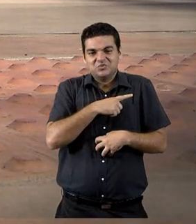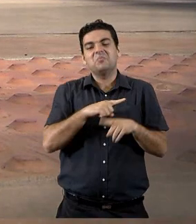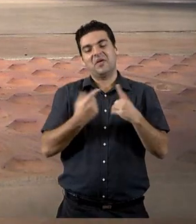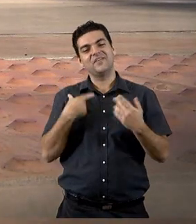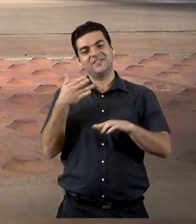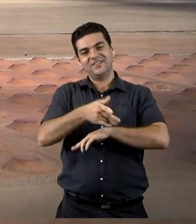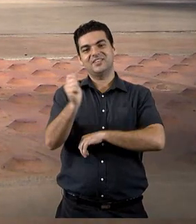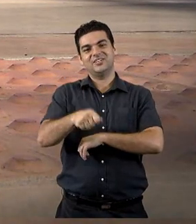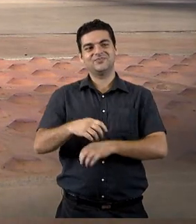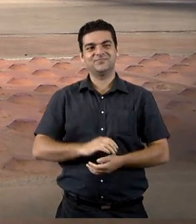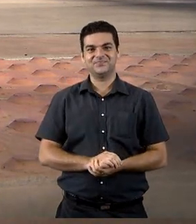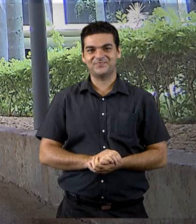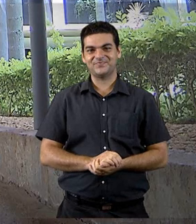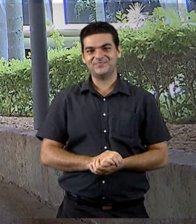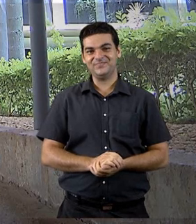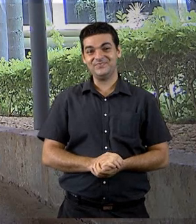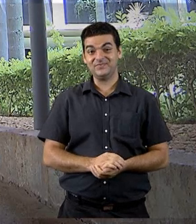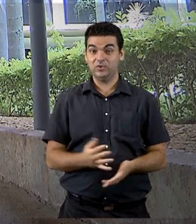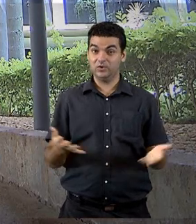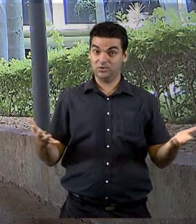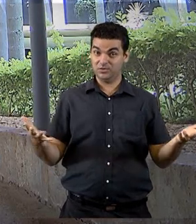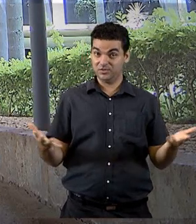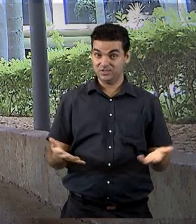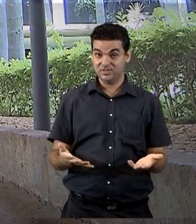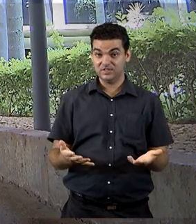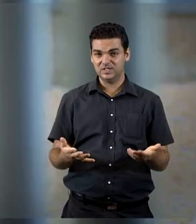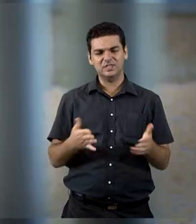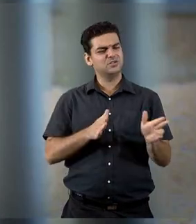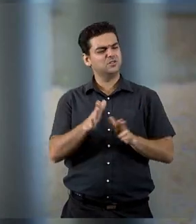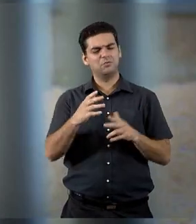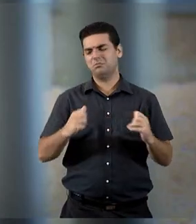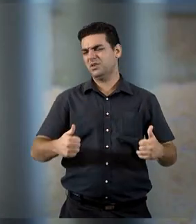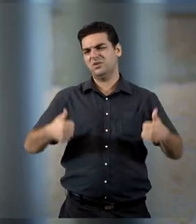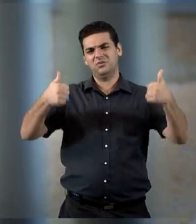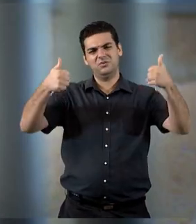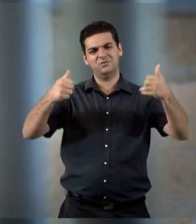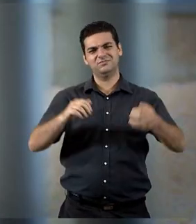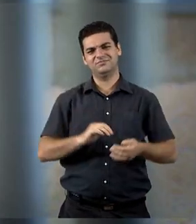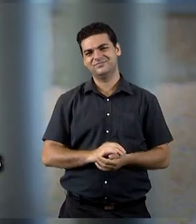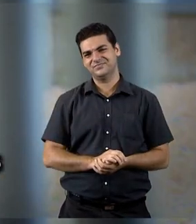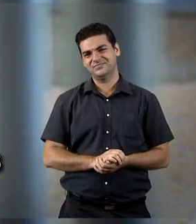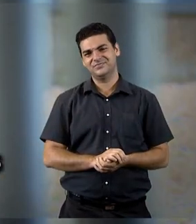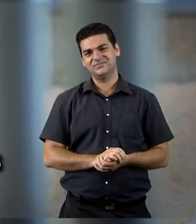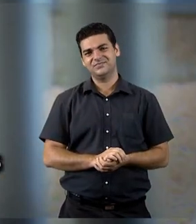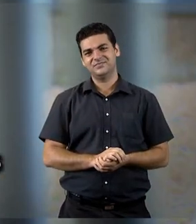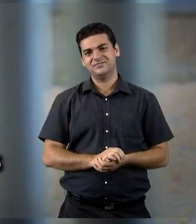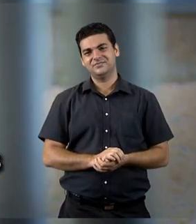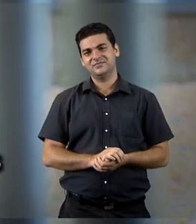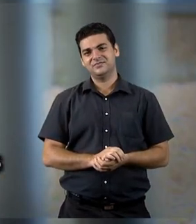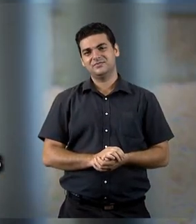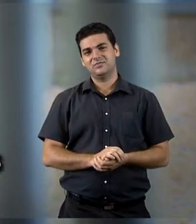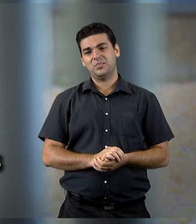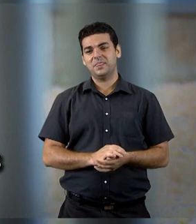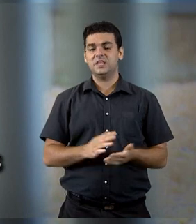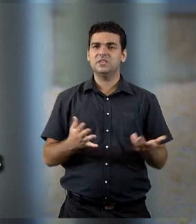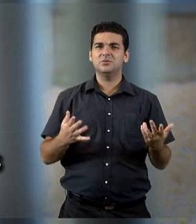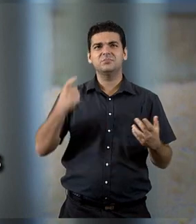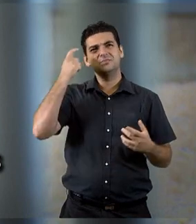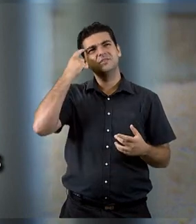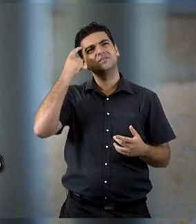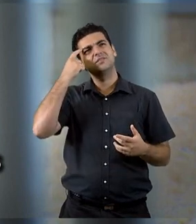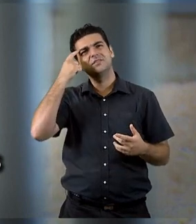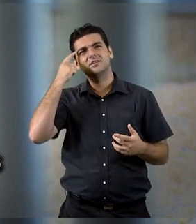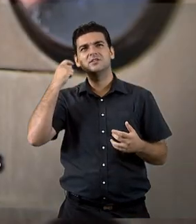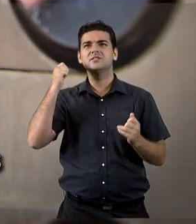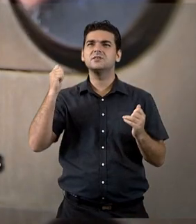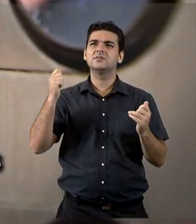um bom desenvolvimento aqui da acessibilidade, né? E o eu espero é que tenha